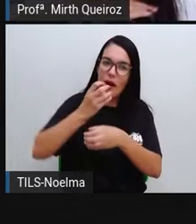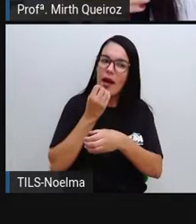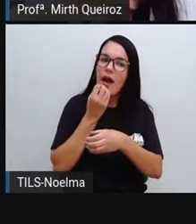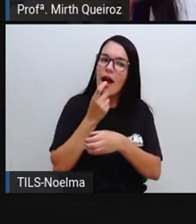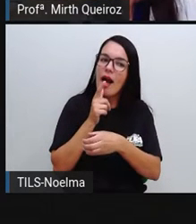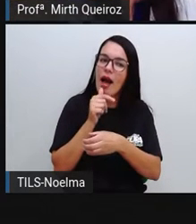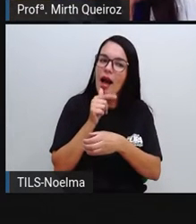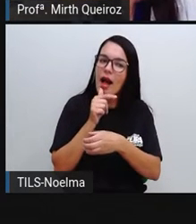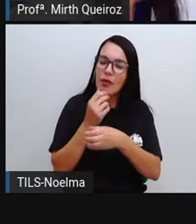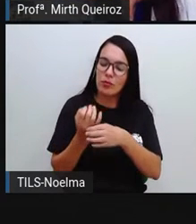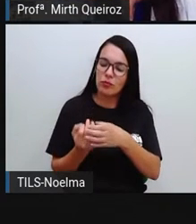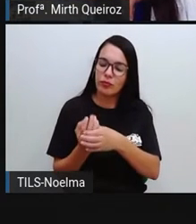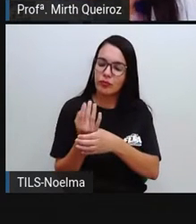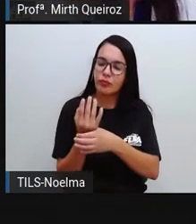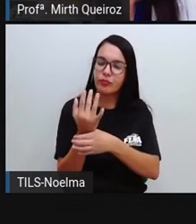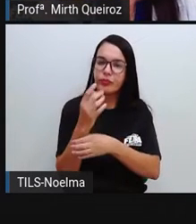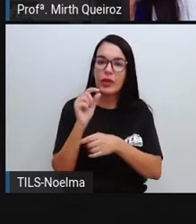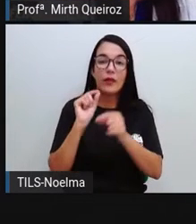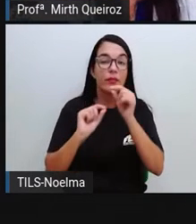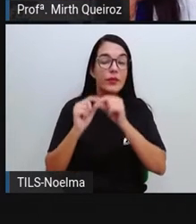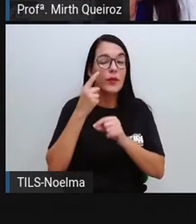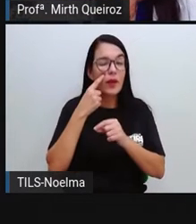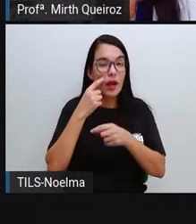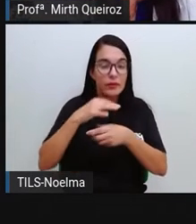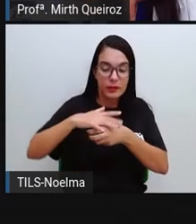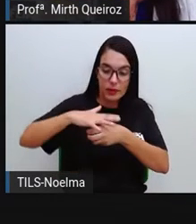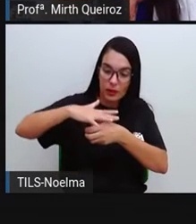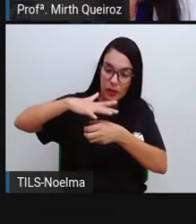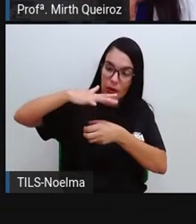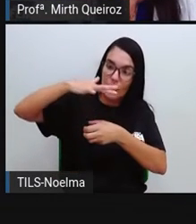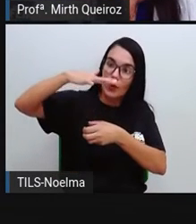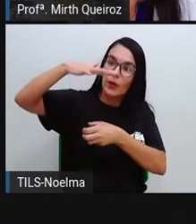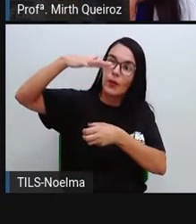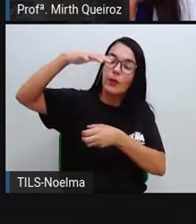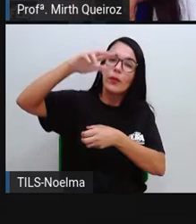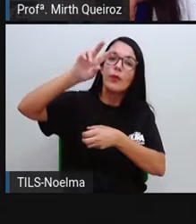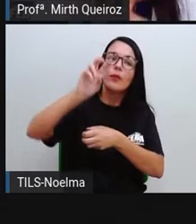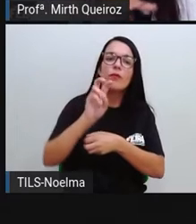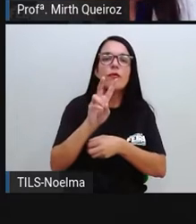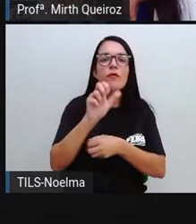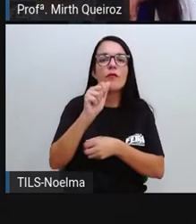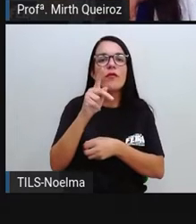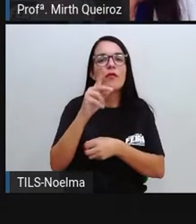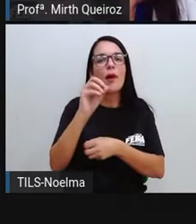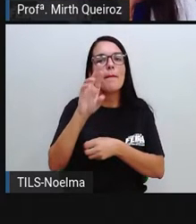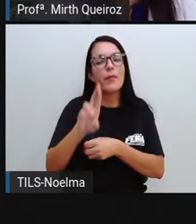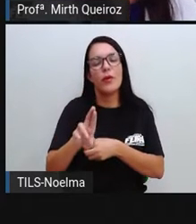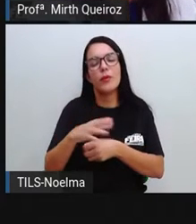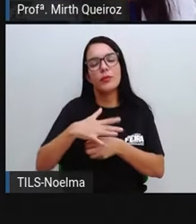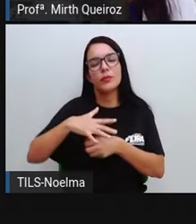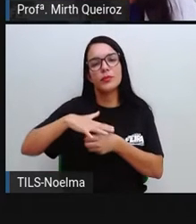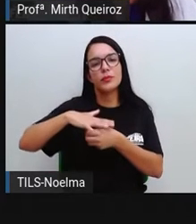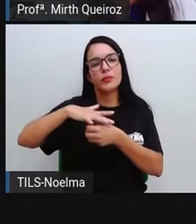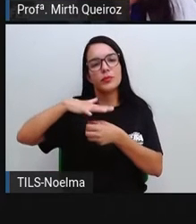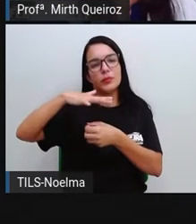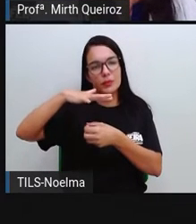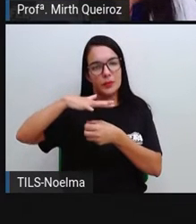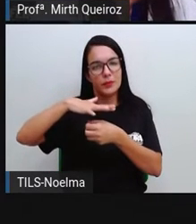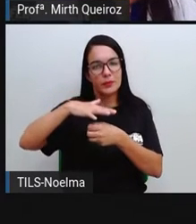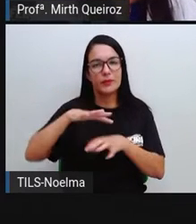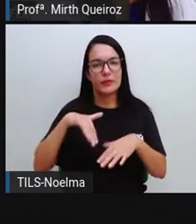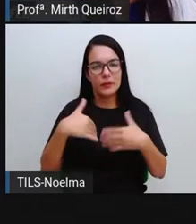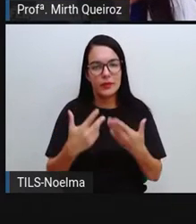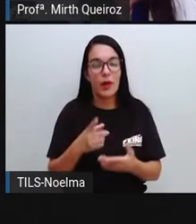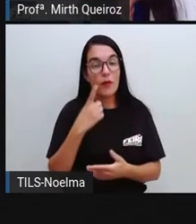sobre a panela, né? E a gente pode observar que o vapor ali vai subindo e se acumulando na superfície da tampa, né?